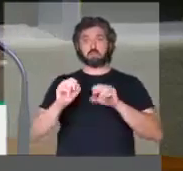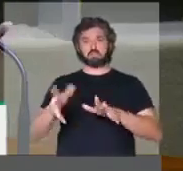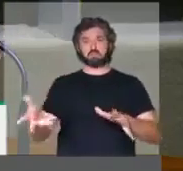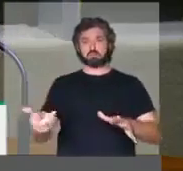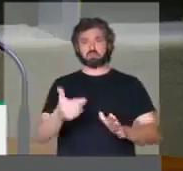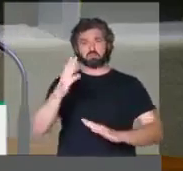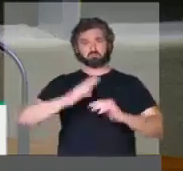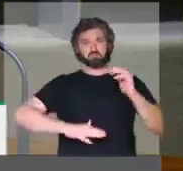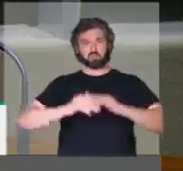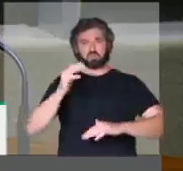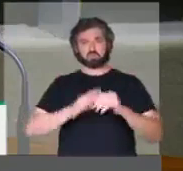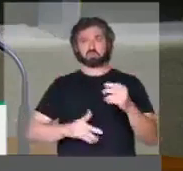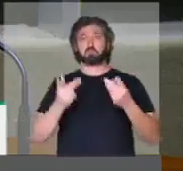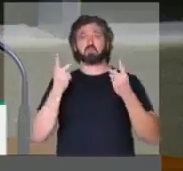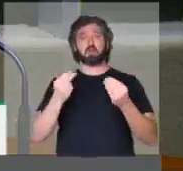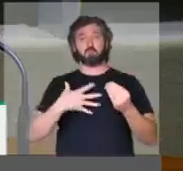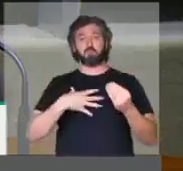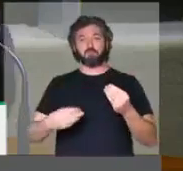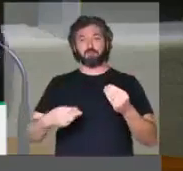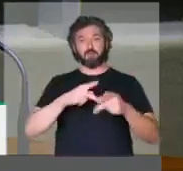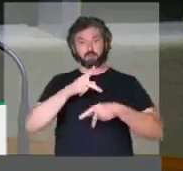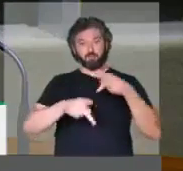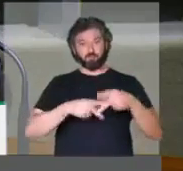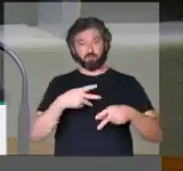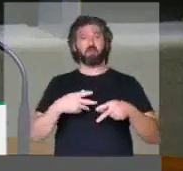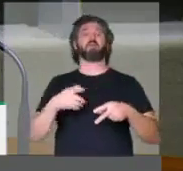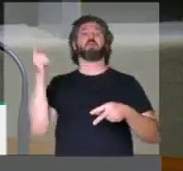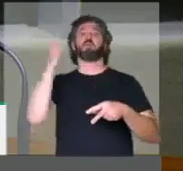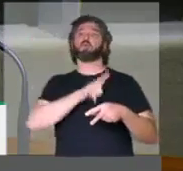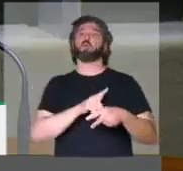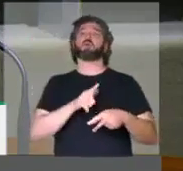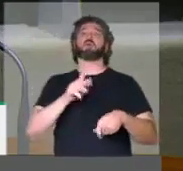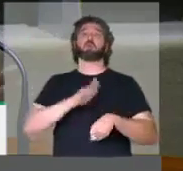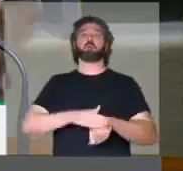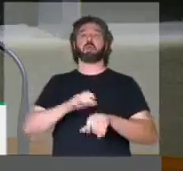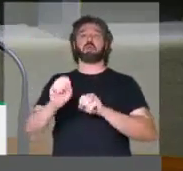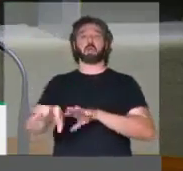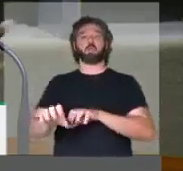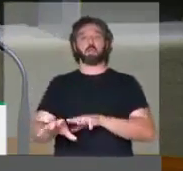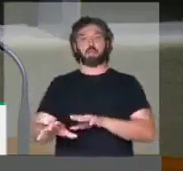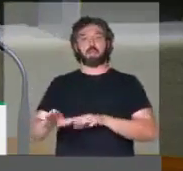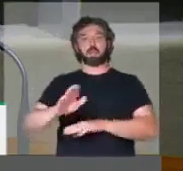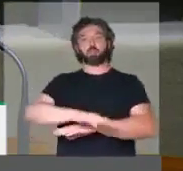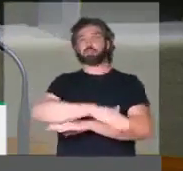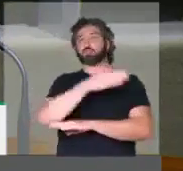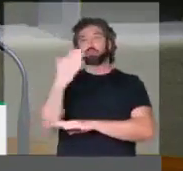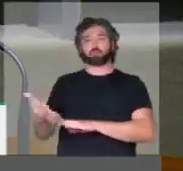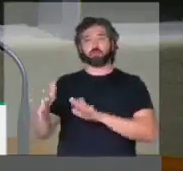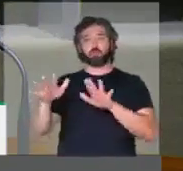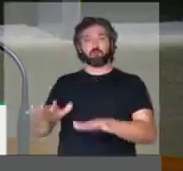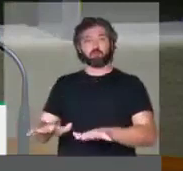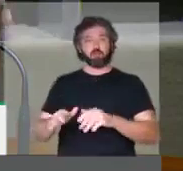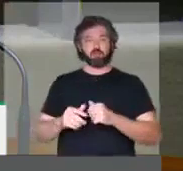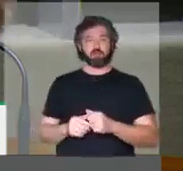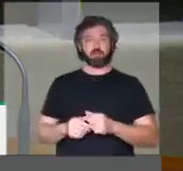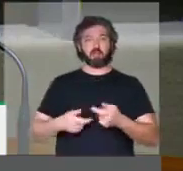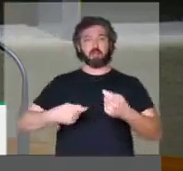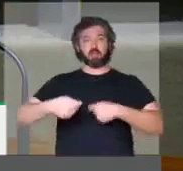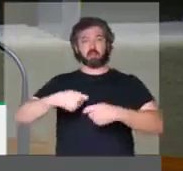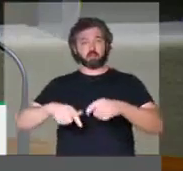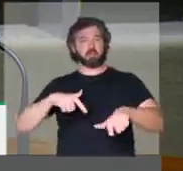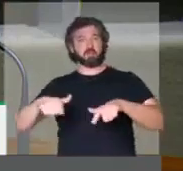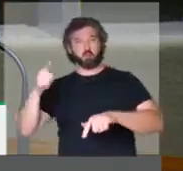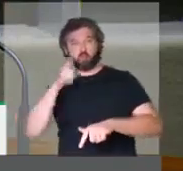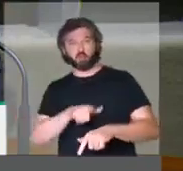excelência, para que os filhos do povo possam ter a oportunidade de uma educação em tempo integral, que lhes coloque no mercado de